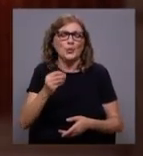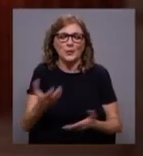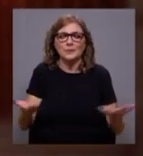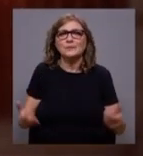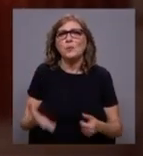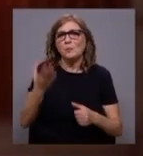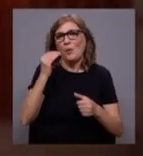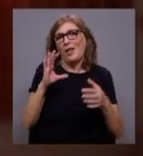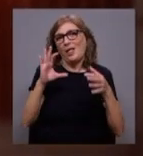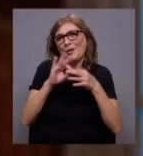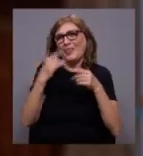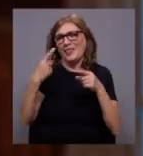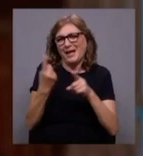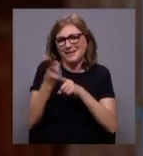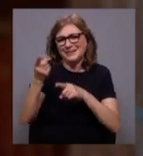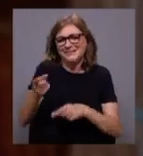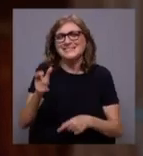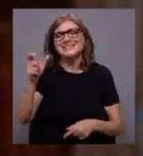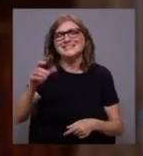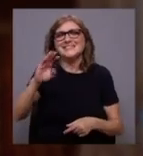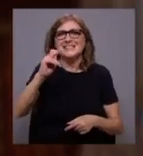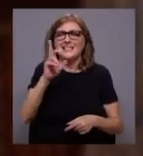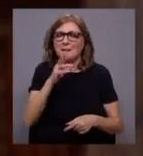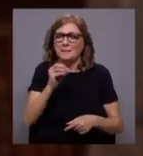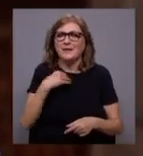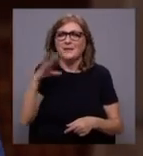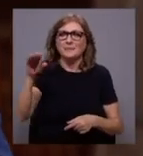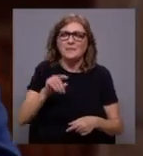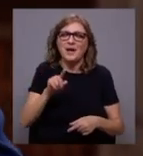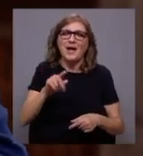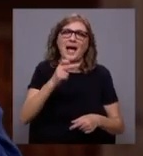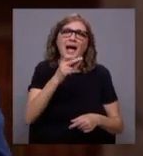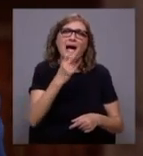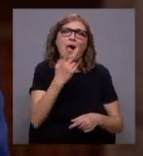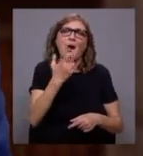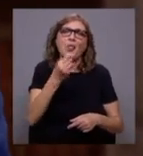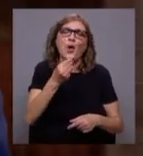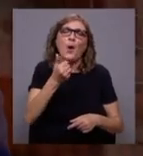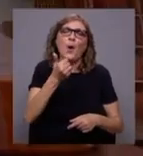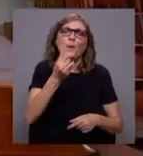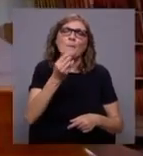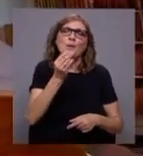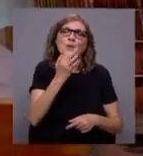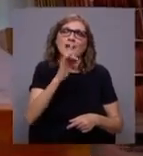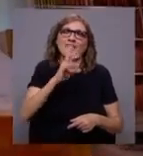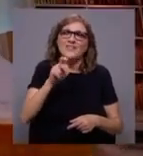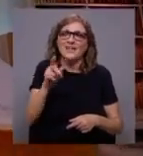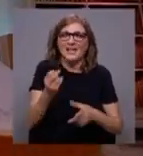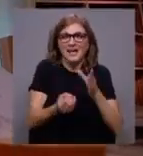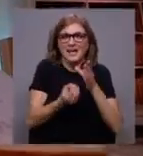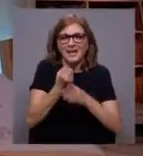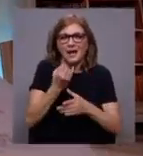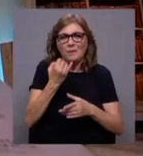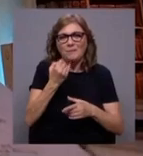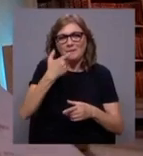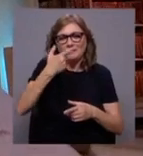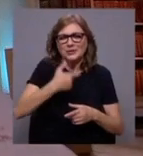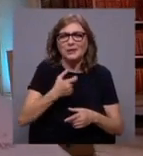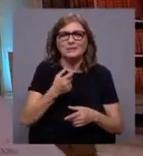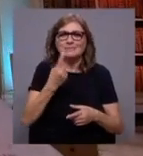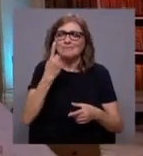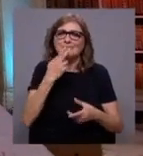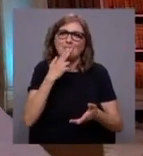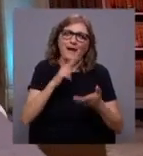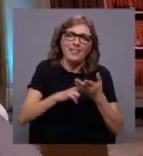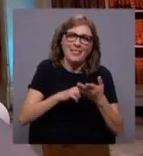poderá ter a José Saramago, mas eu ia buscar talvez o seu livro Autobiografia, em que cria uma personagem de José Saramago, em que há uma realidade e ficção misturada.